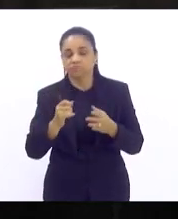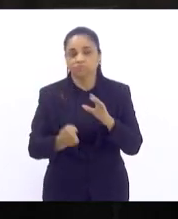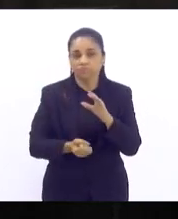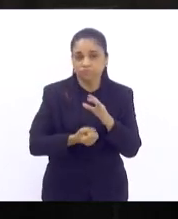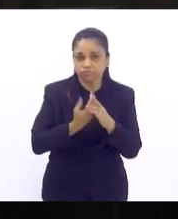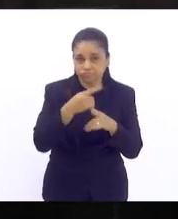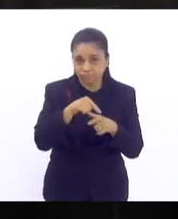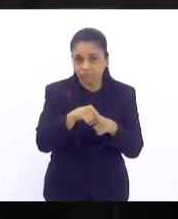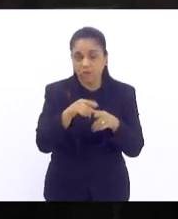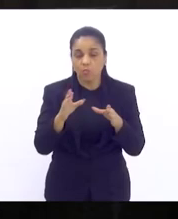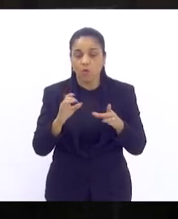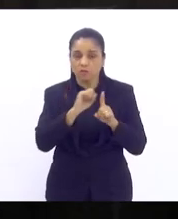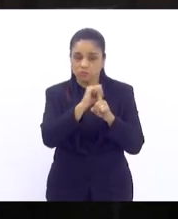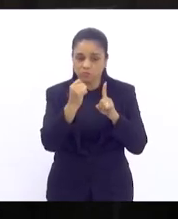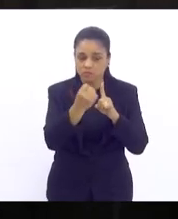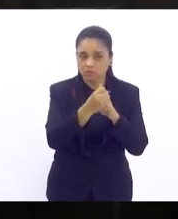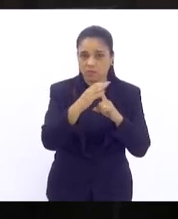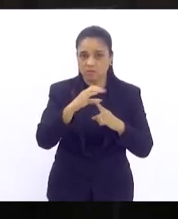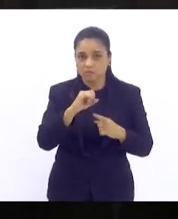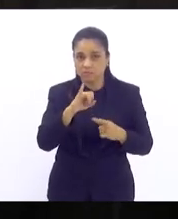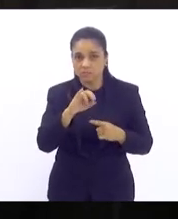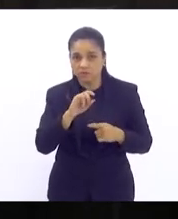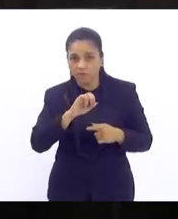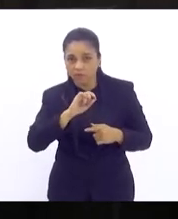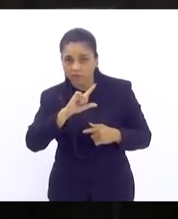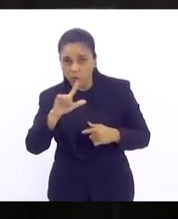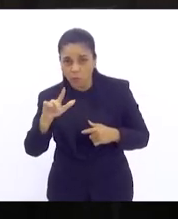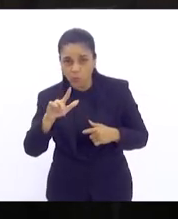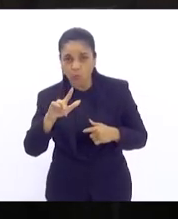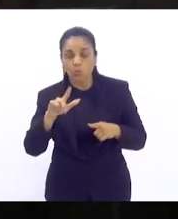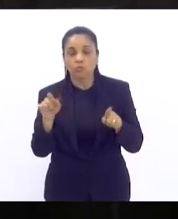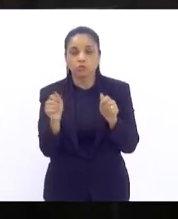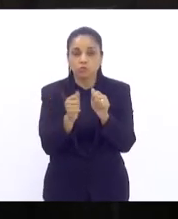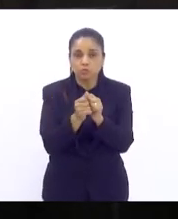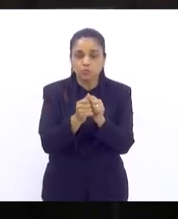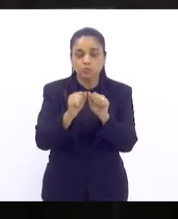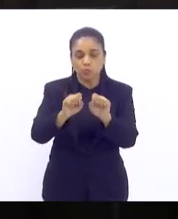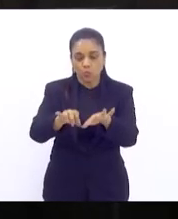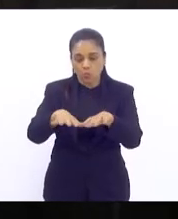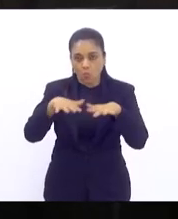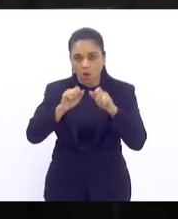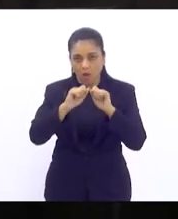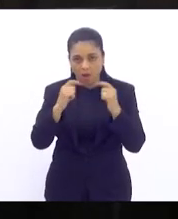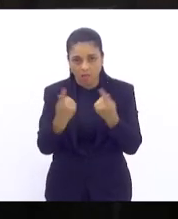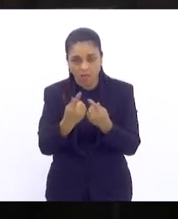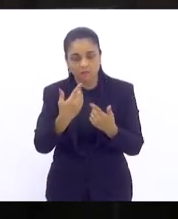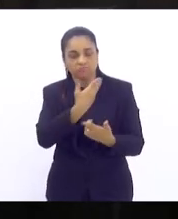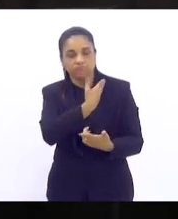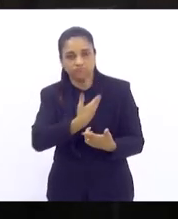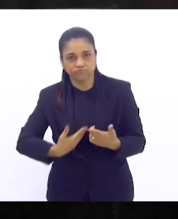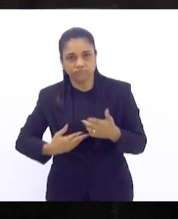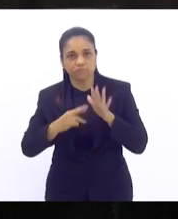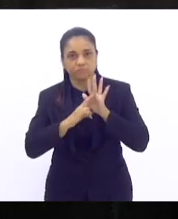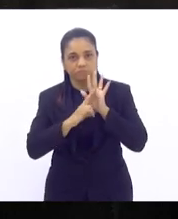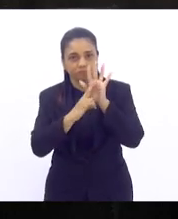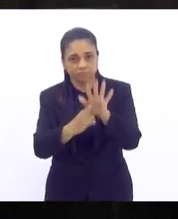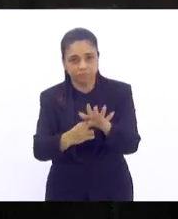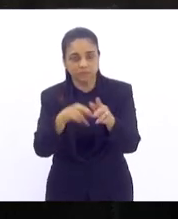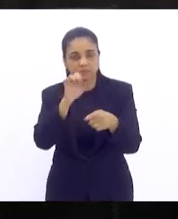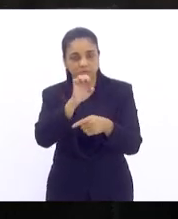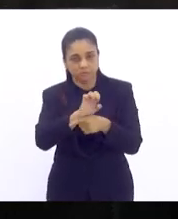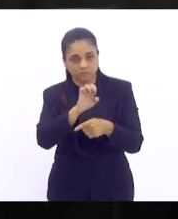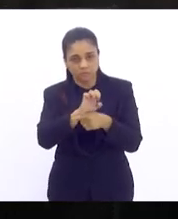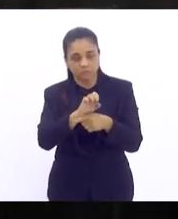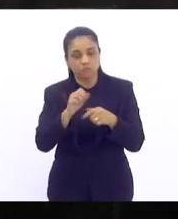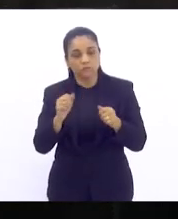em conjunto com esta casa mas também em conjunto com representantes do poder público estadual que lá se